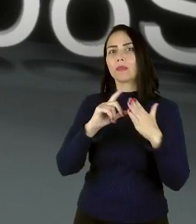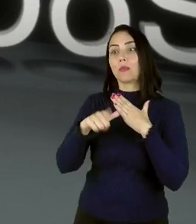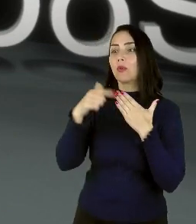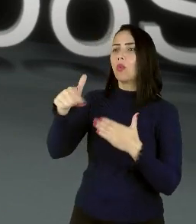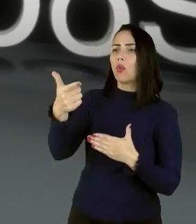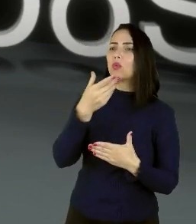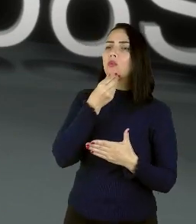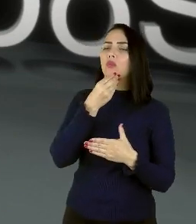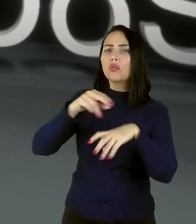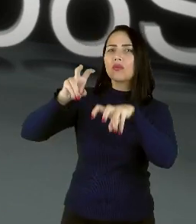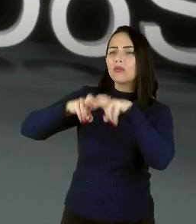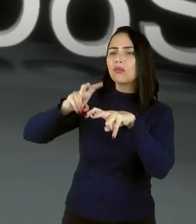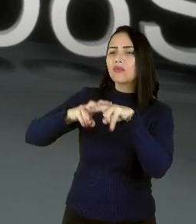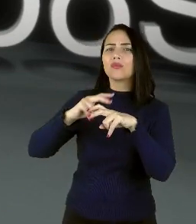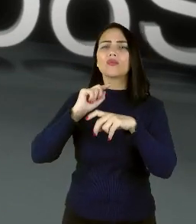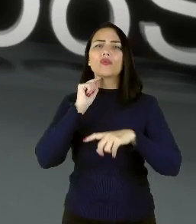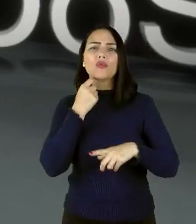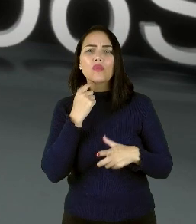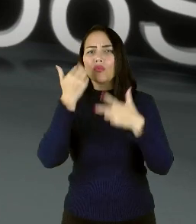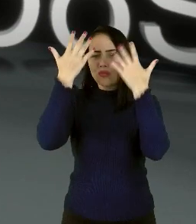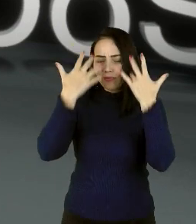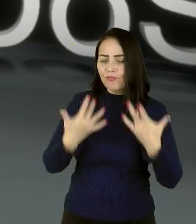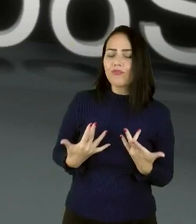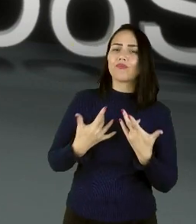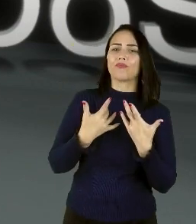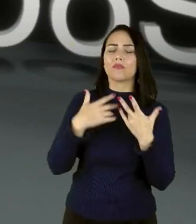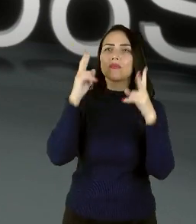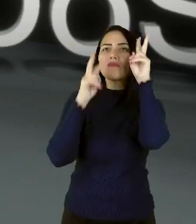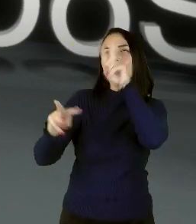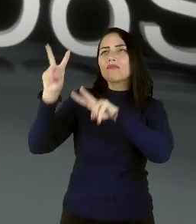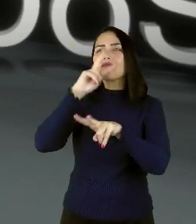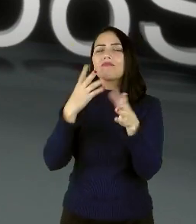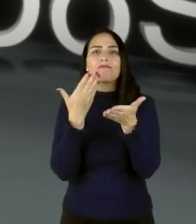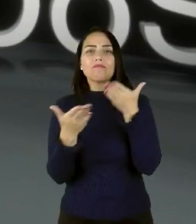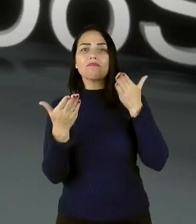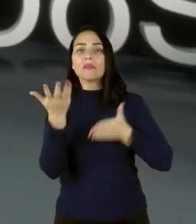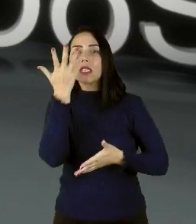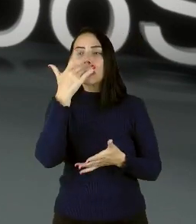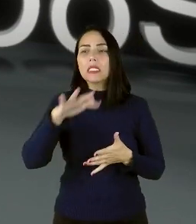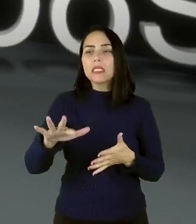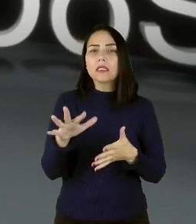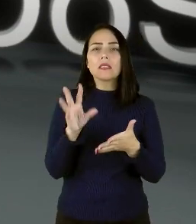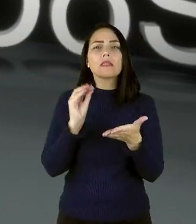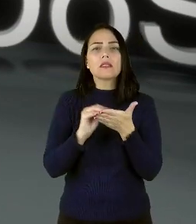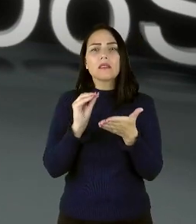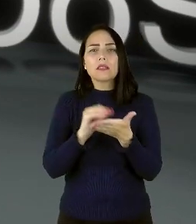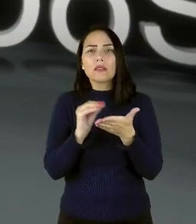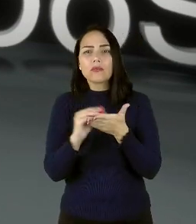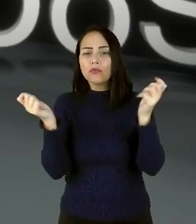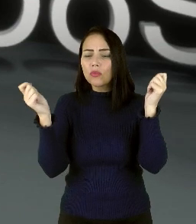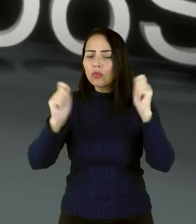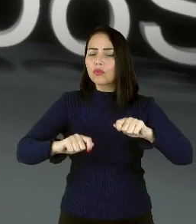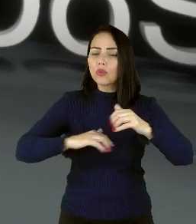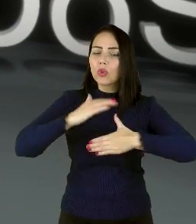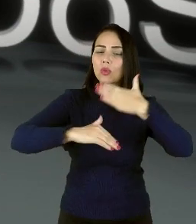ambulância, sujo de terra e sangue, com o seu olhar perdido. Crianças sem a chance